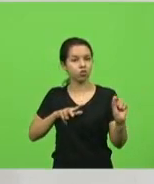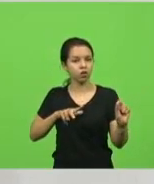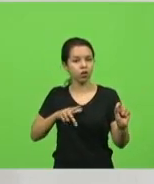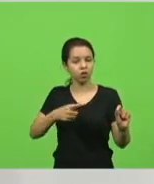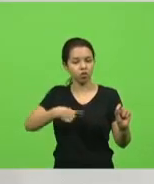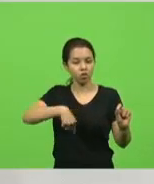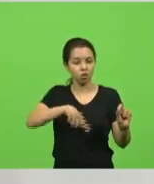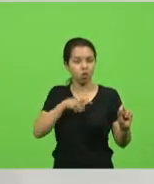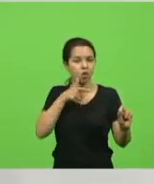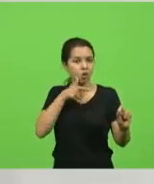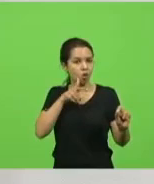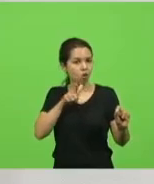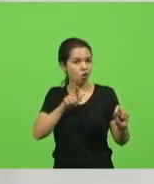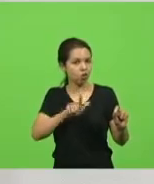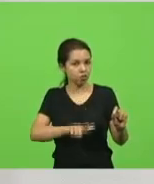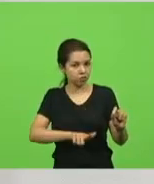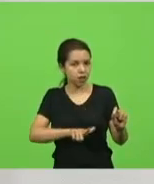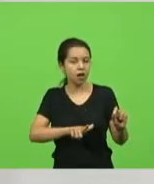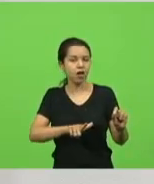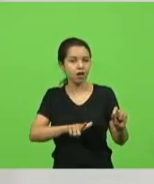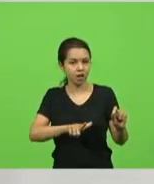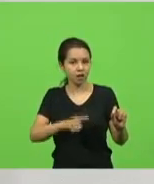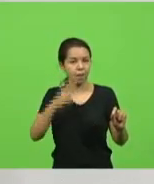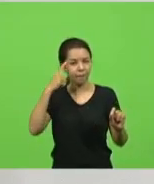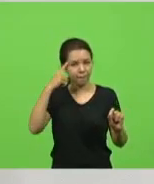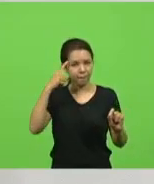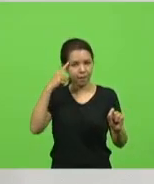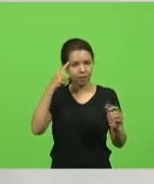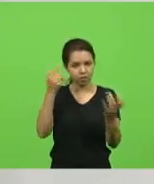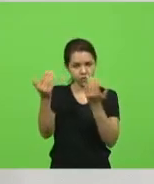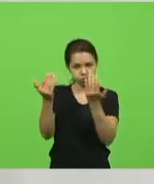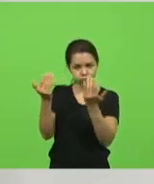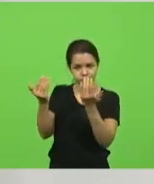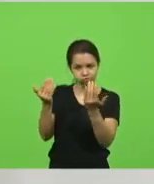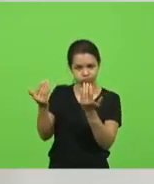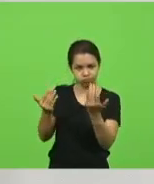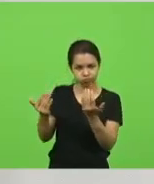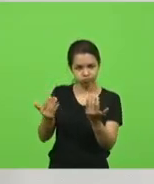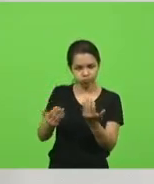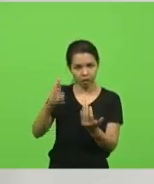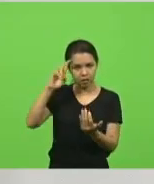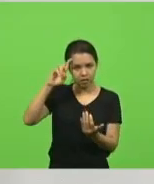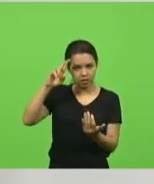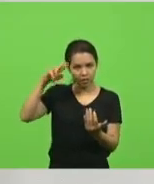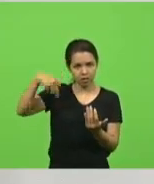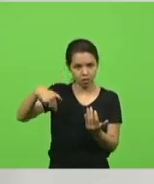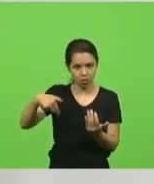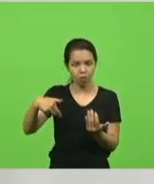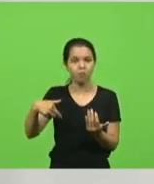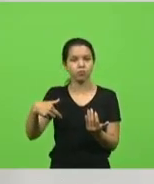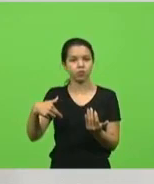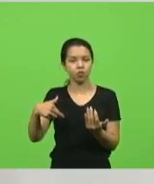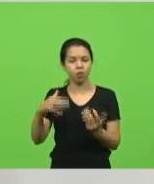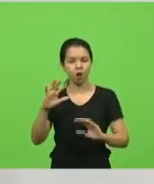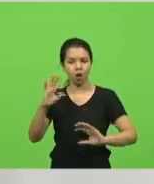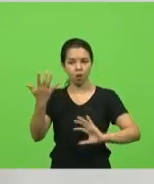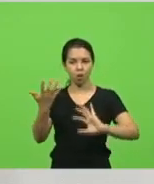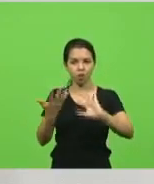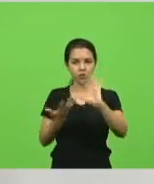racionalizar as ações que acontecem em nosso entorno.